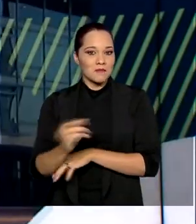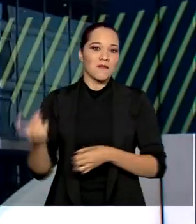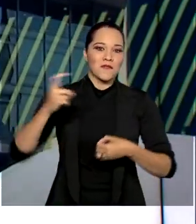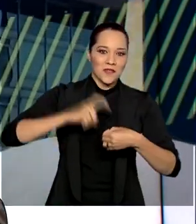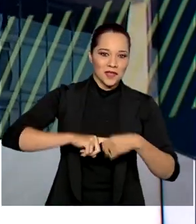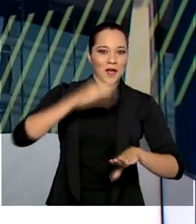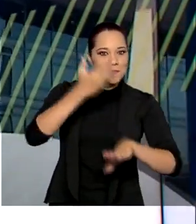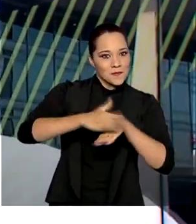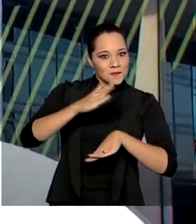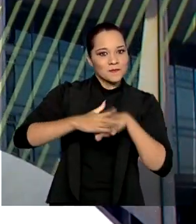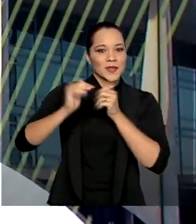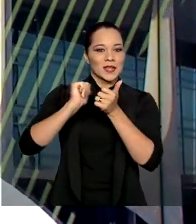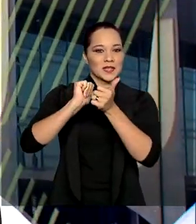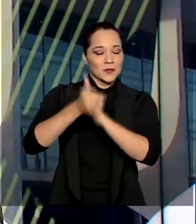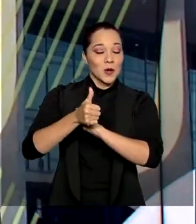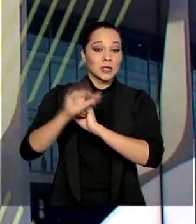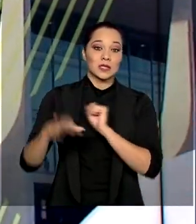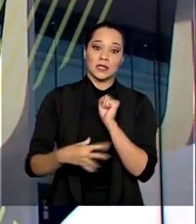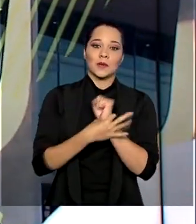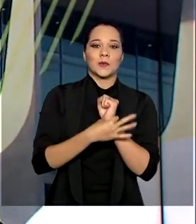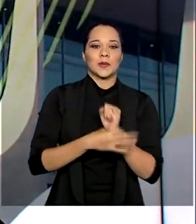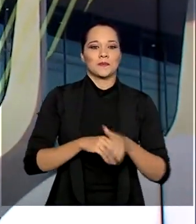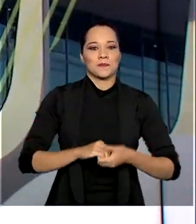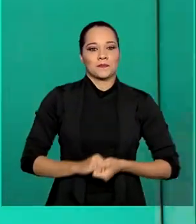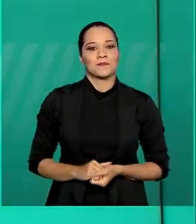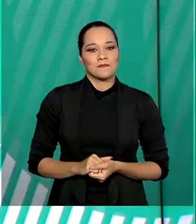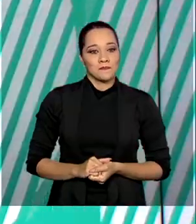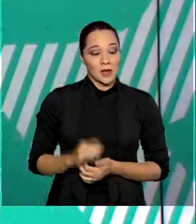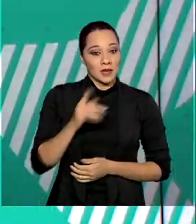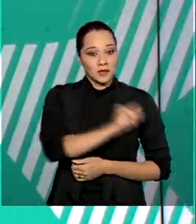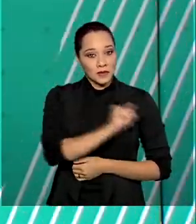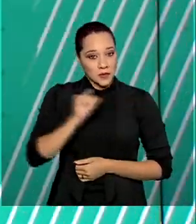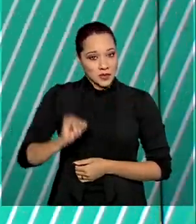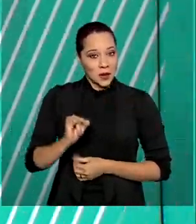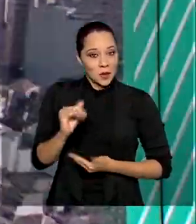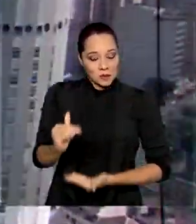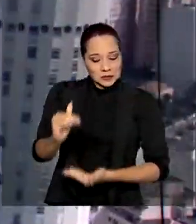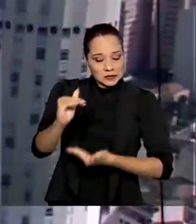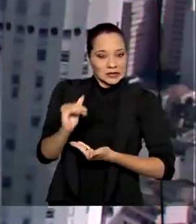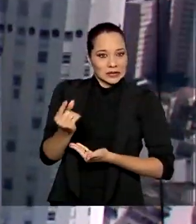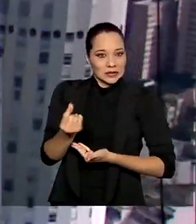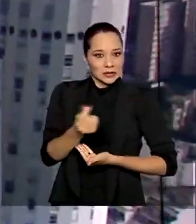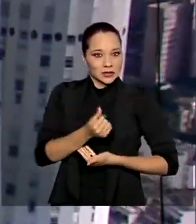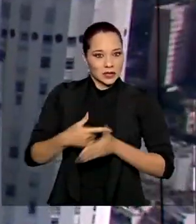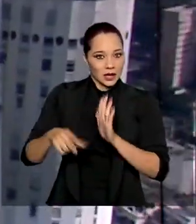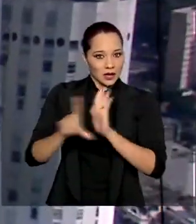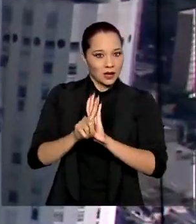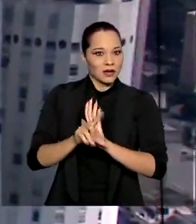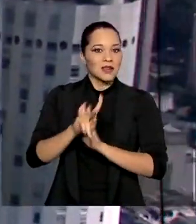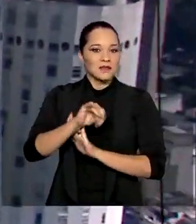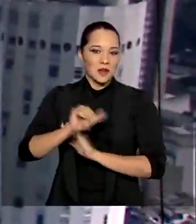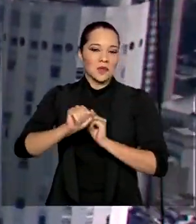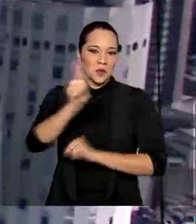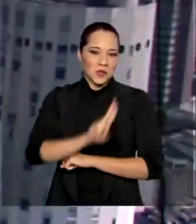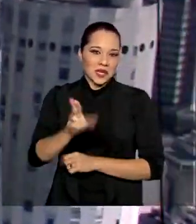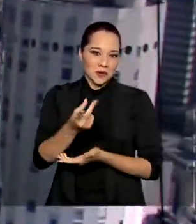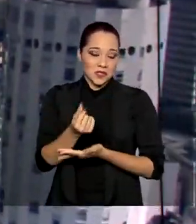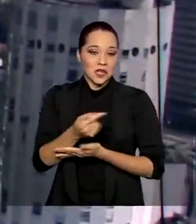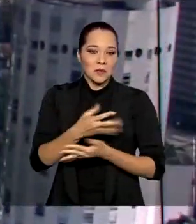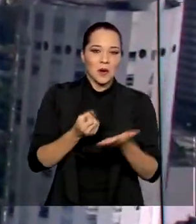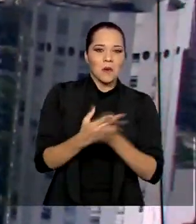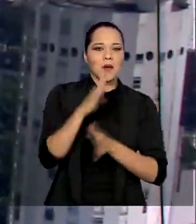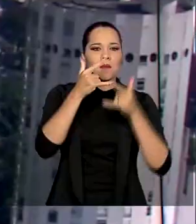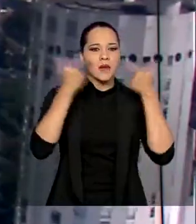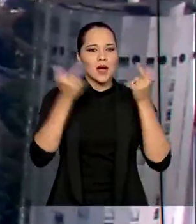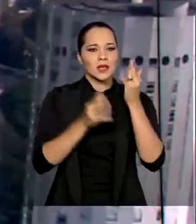voltarem a praticar as atividades de forma segura. As instituições que recebem recursos da lei vão poder utilizar o dinheiro para a